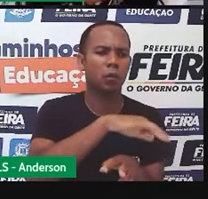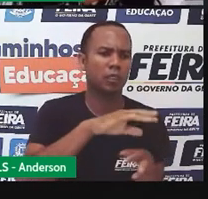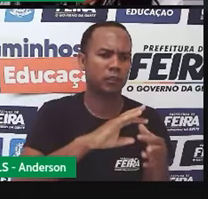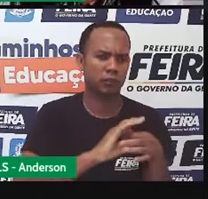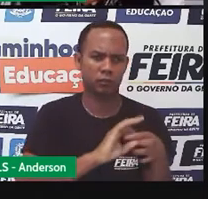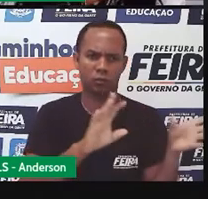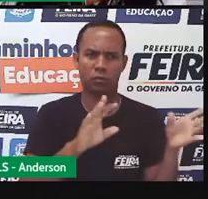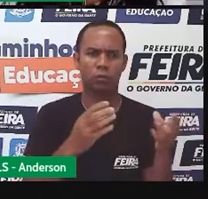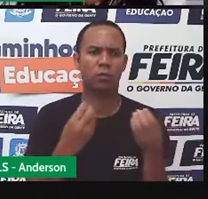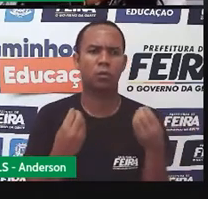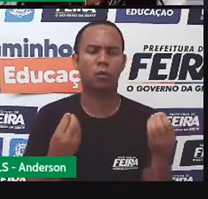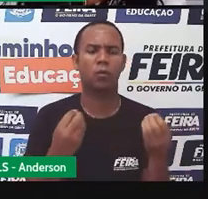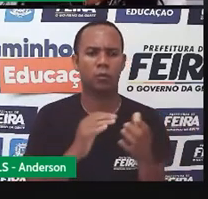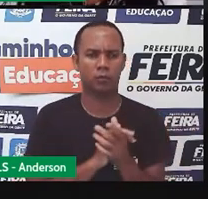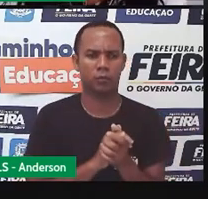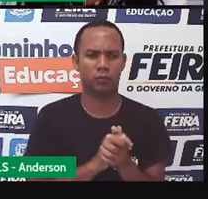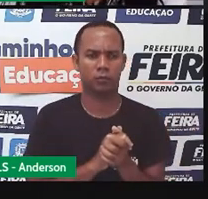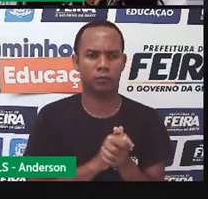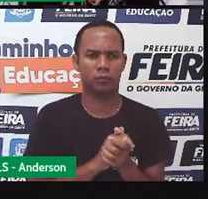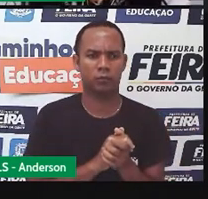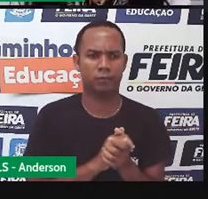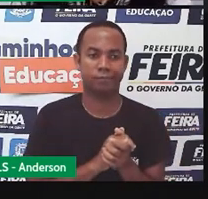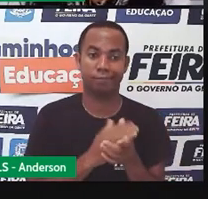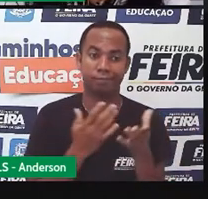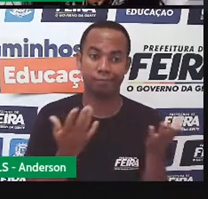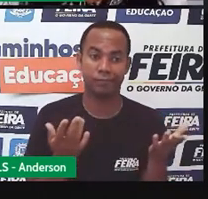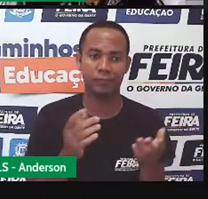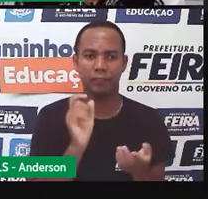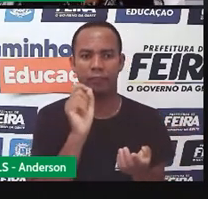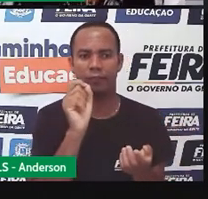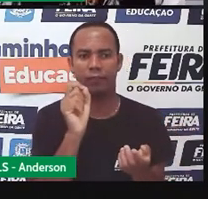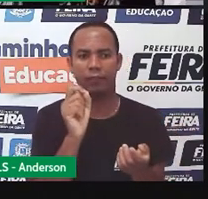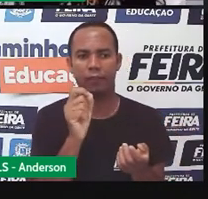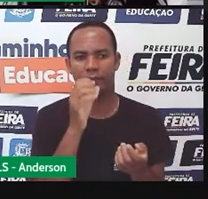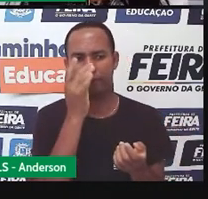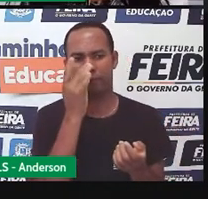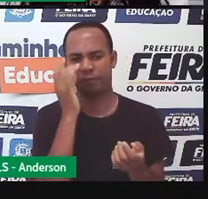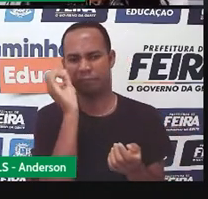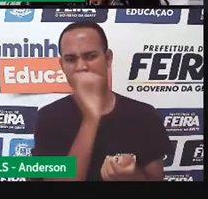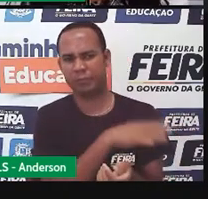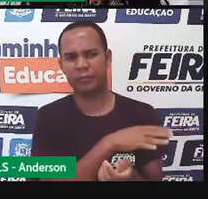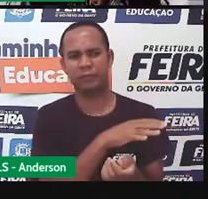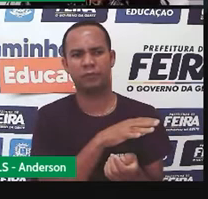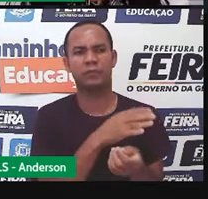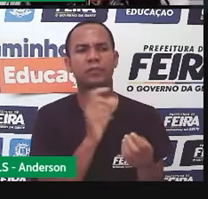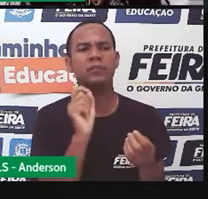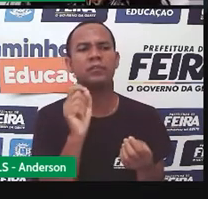eles foram deixados lá? Quem foi que abandonou ele?